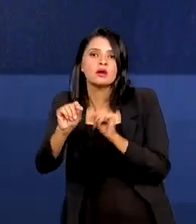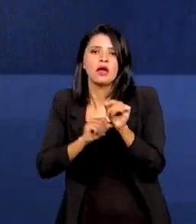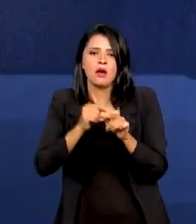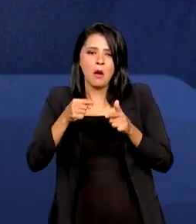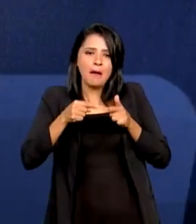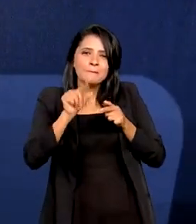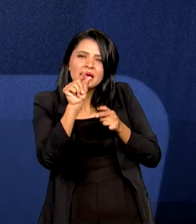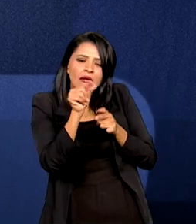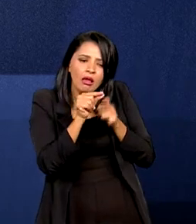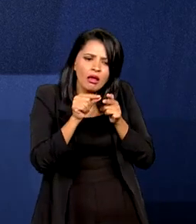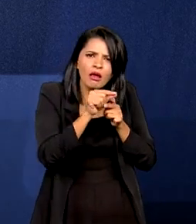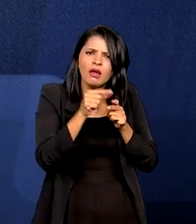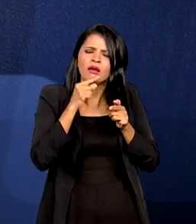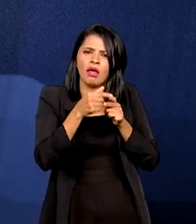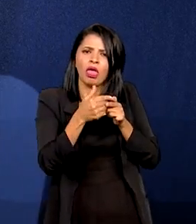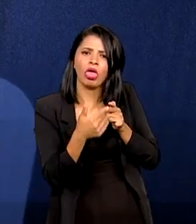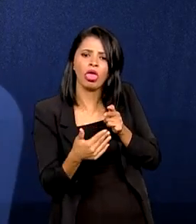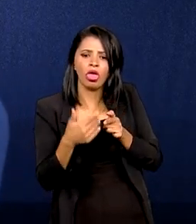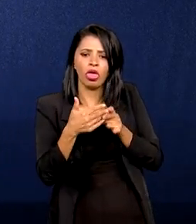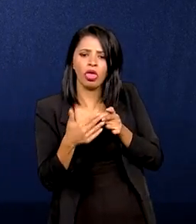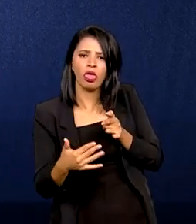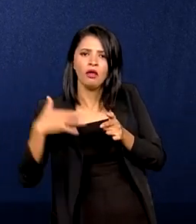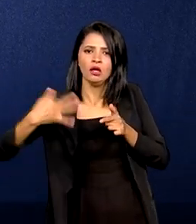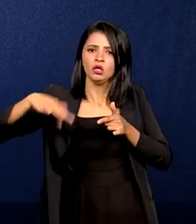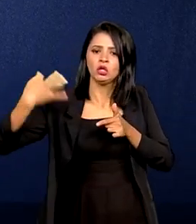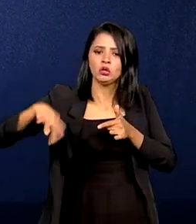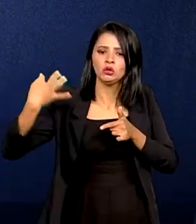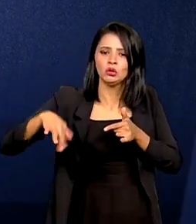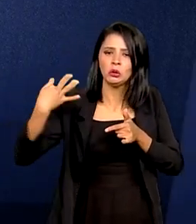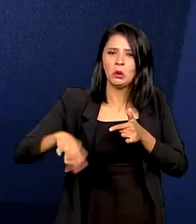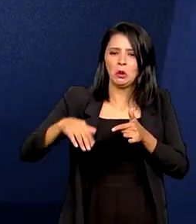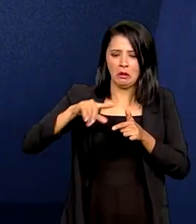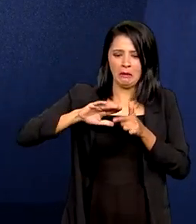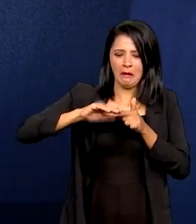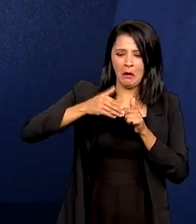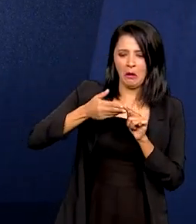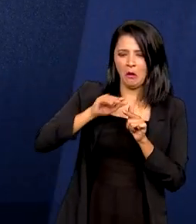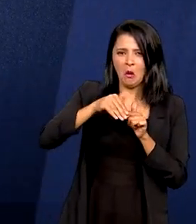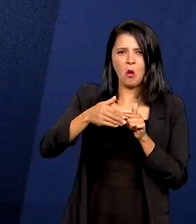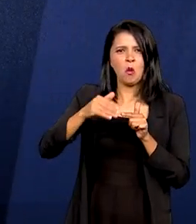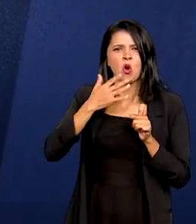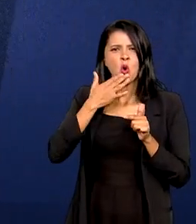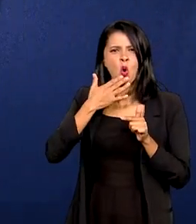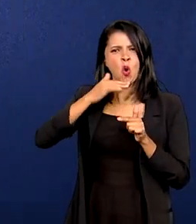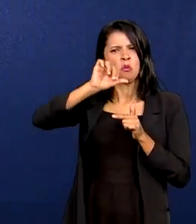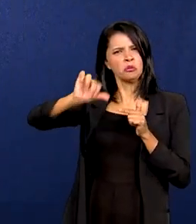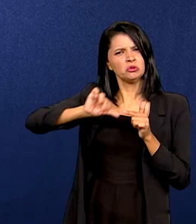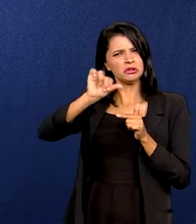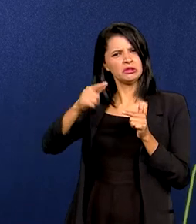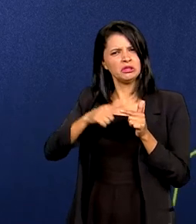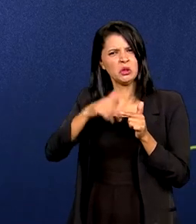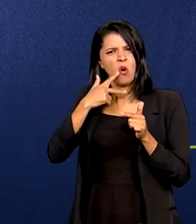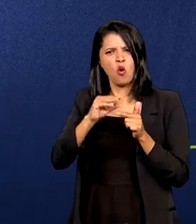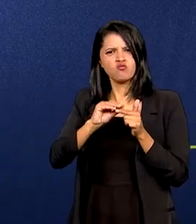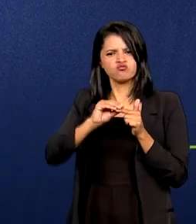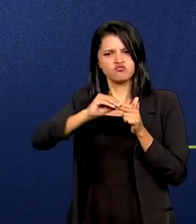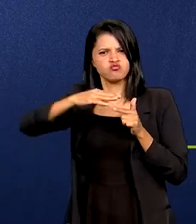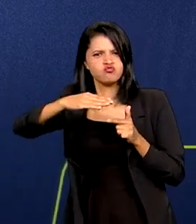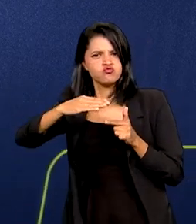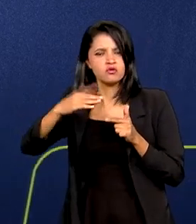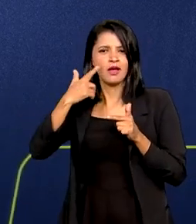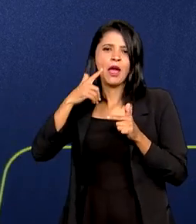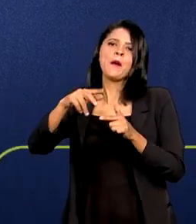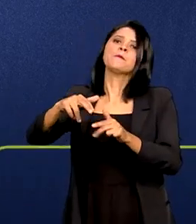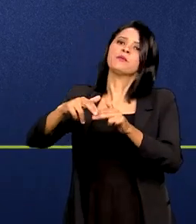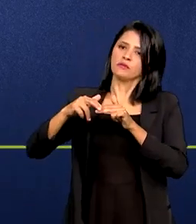ferida que não cicatriza, uma secreção com dor forte, ou com a pele da glande mudando de cor ou ficando mais grossa. Por